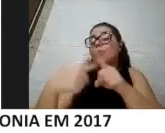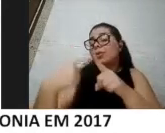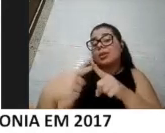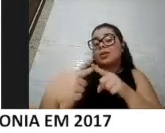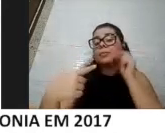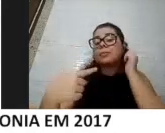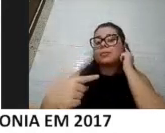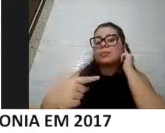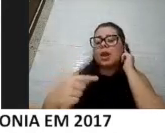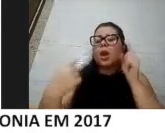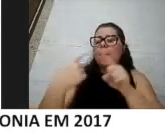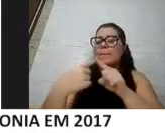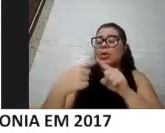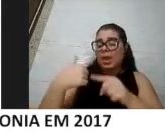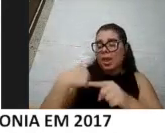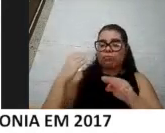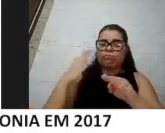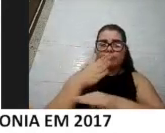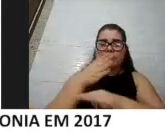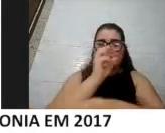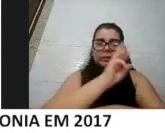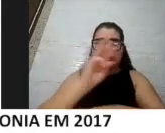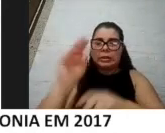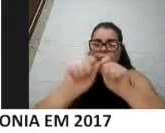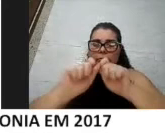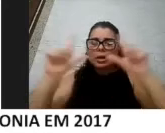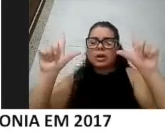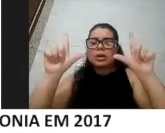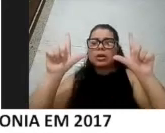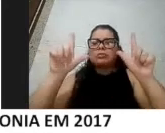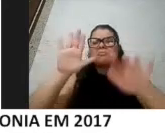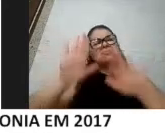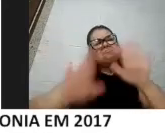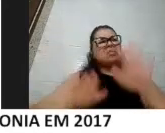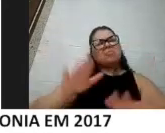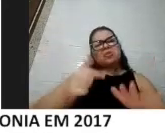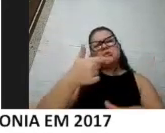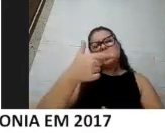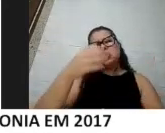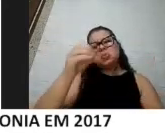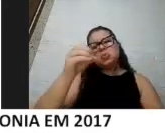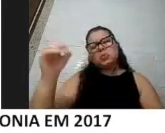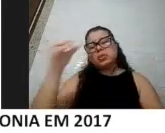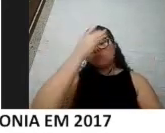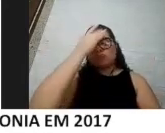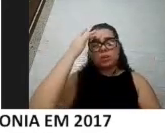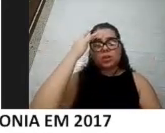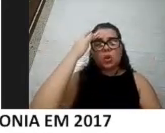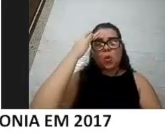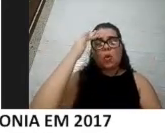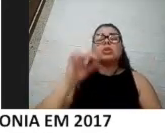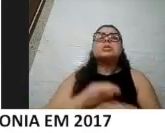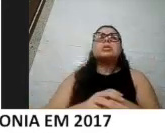quando eu filtro lá, deu nessa época pouco mais de 200 casos de pessoas com síndrome de Down aqui no estado,